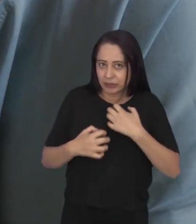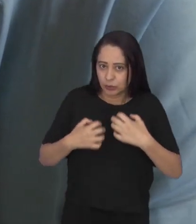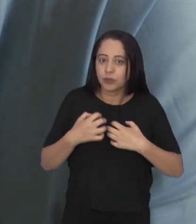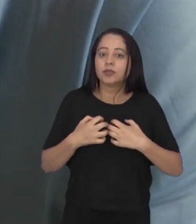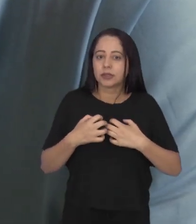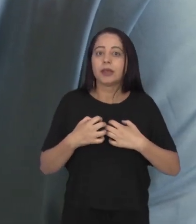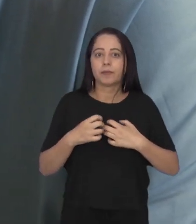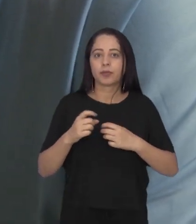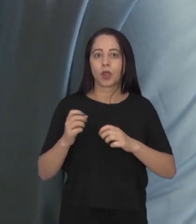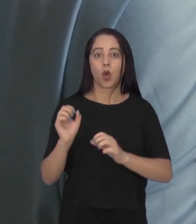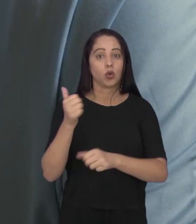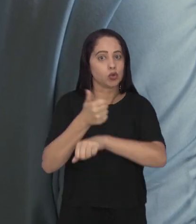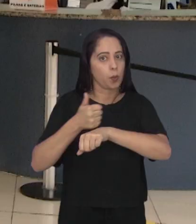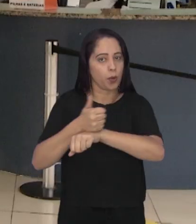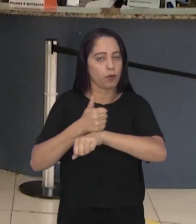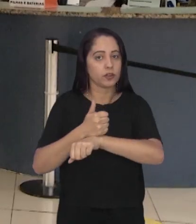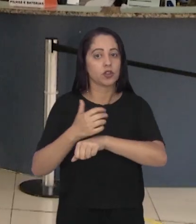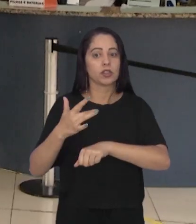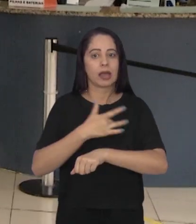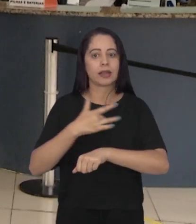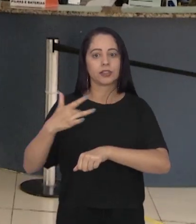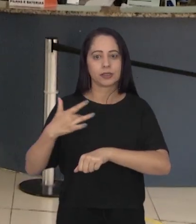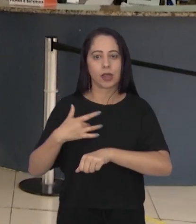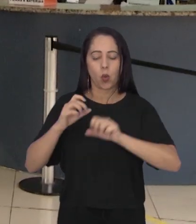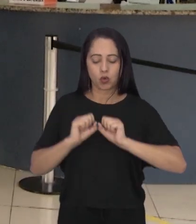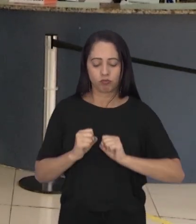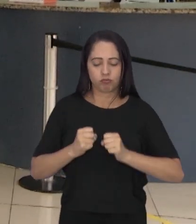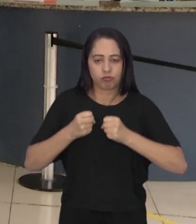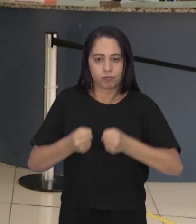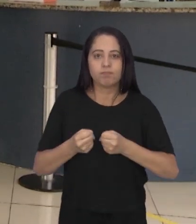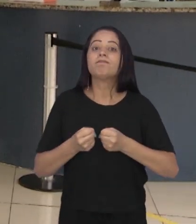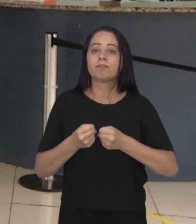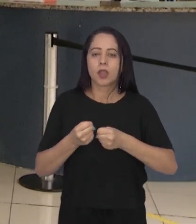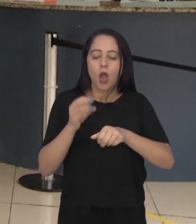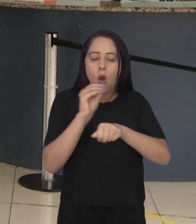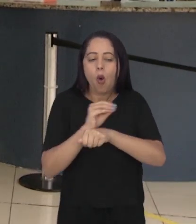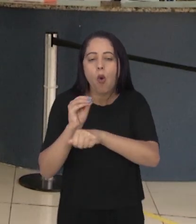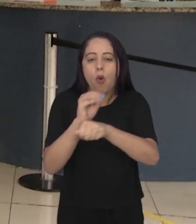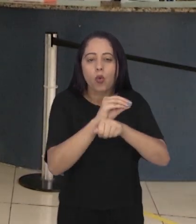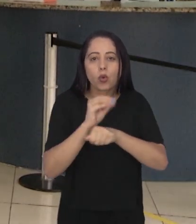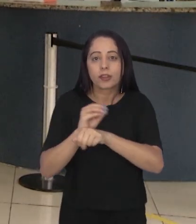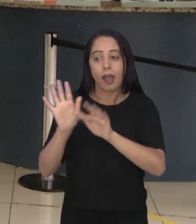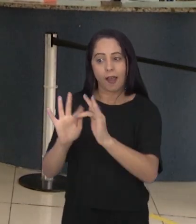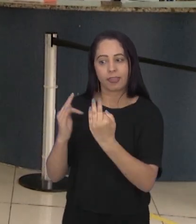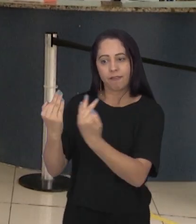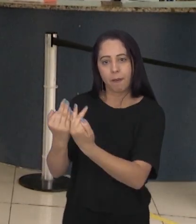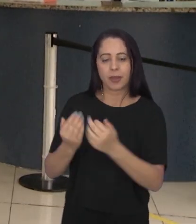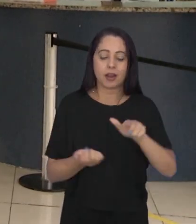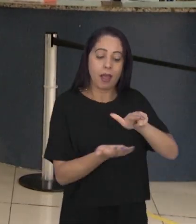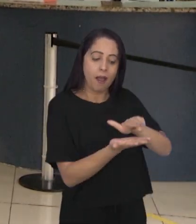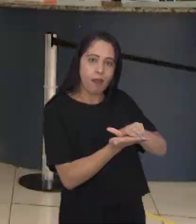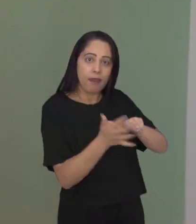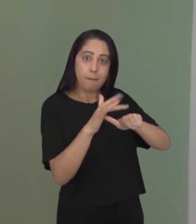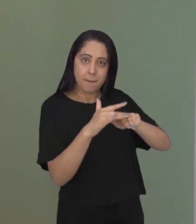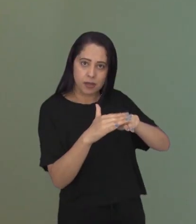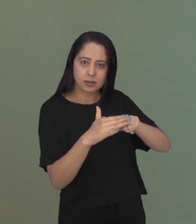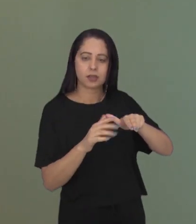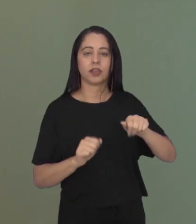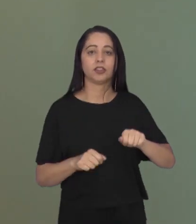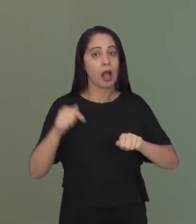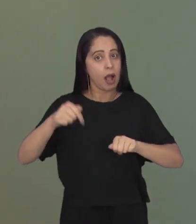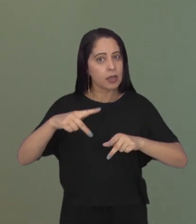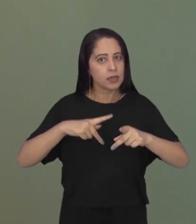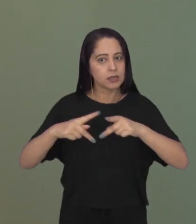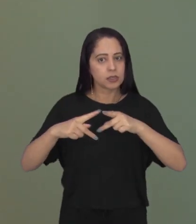as incertezas durante esse período, os profissionais de saúde têm dedicado uma atenção especial para os familiares e